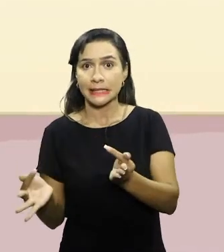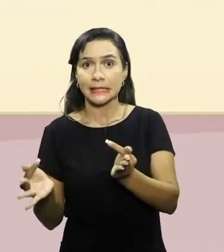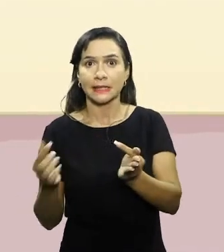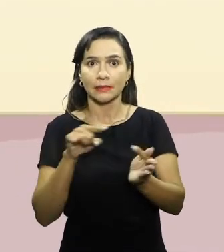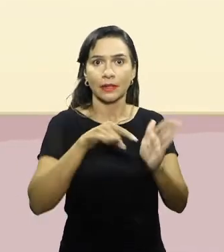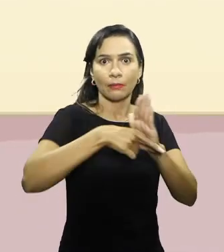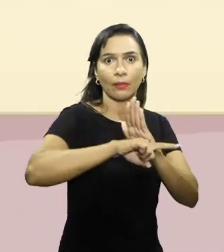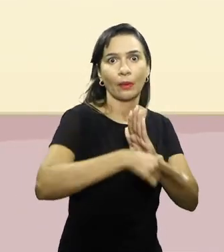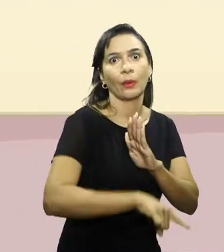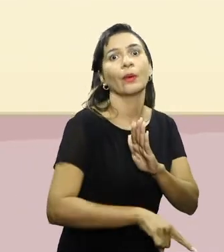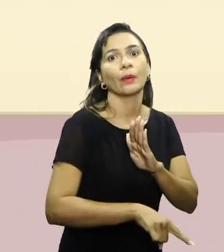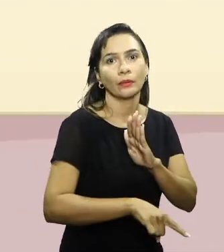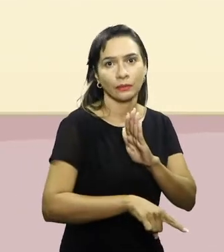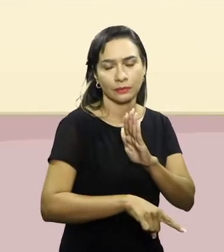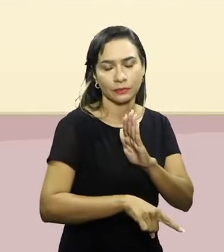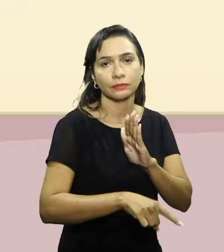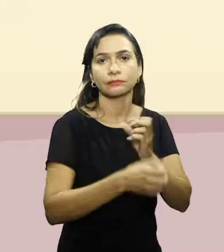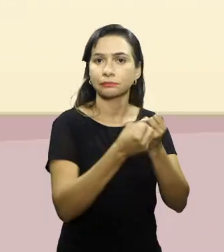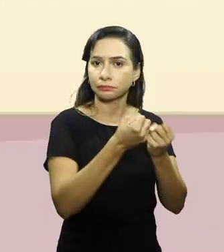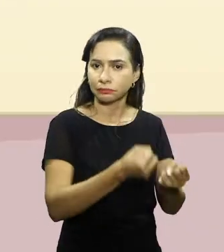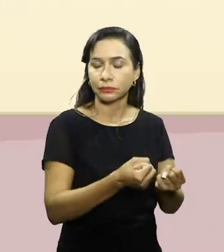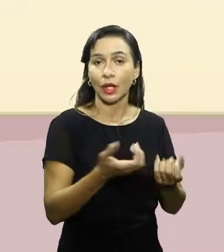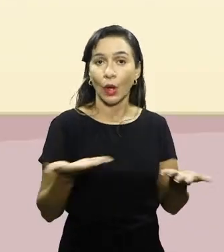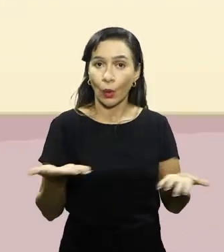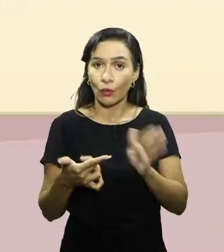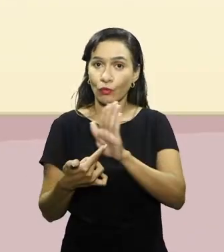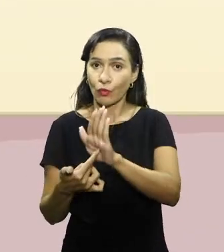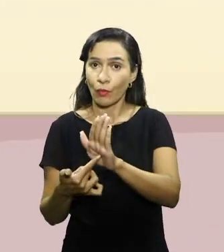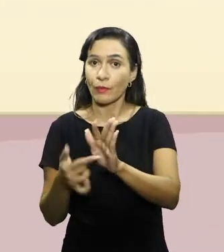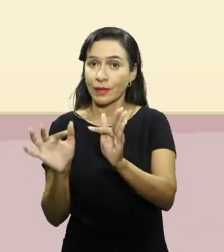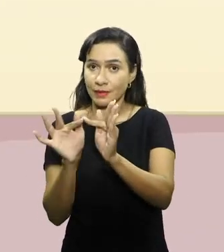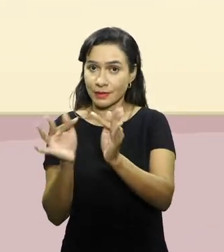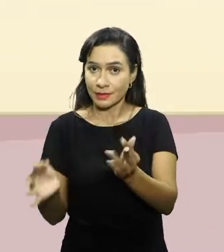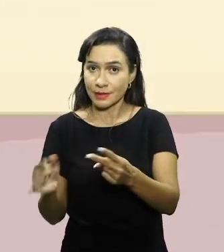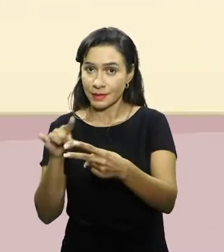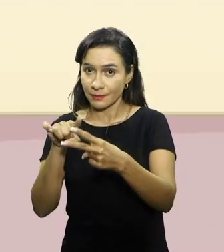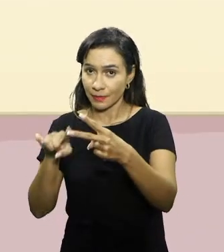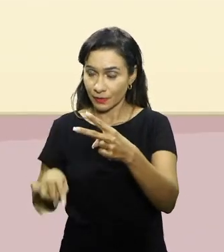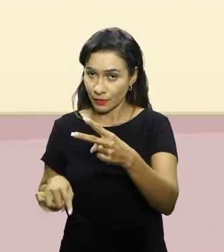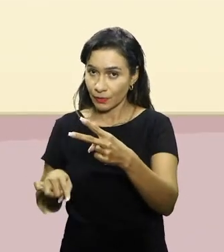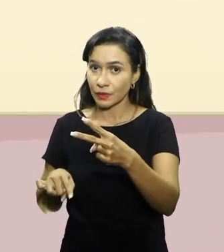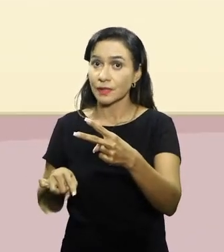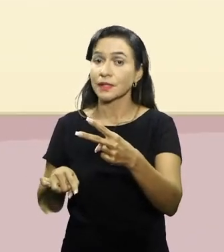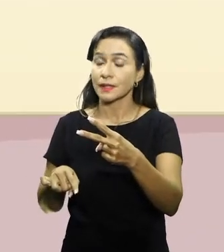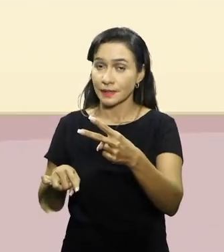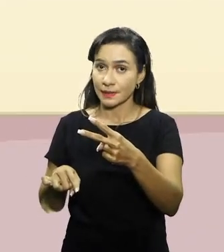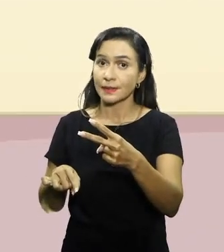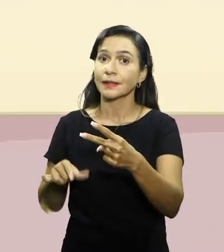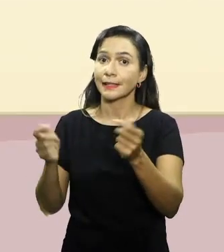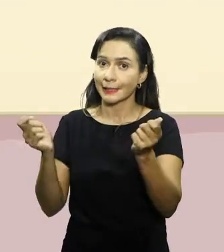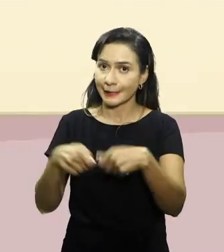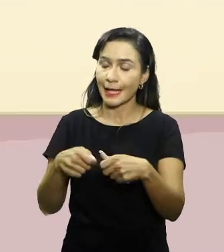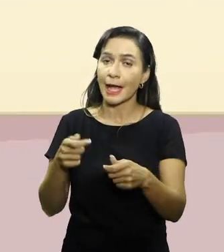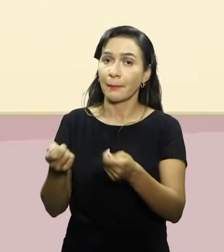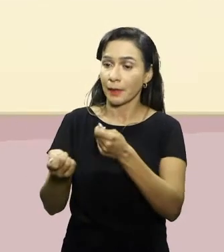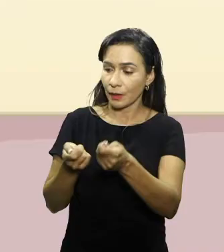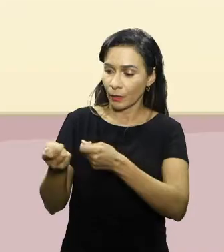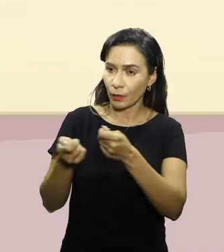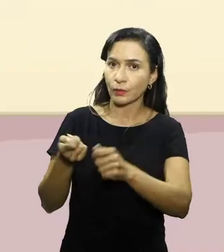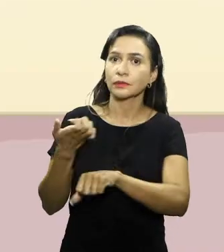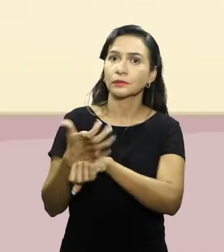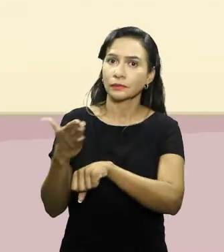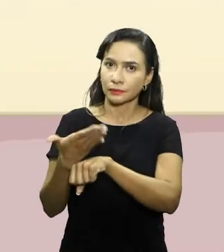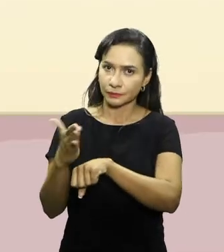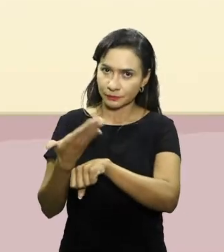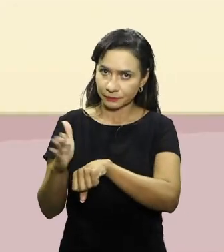avançados. Hoje, eu estarei apresentando dois métodos simples que tem como nós controlarmos durante a prática do exercício físico. Que é a